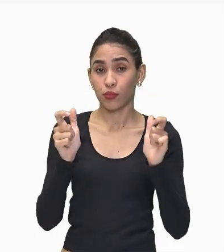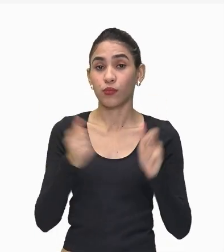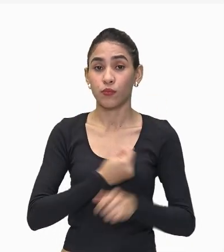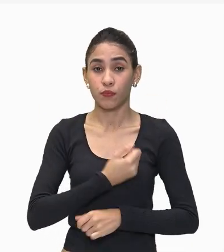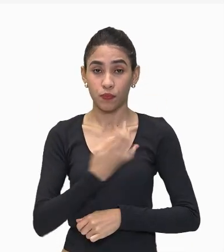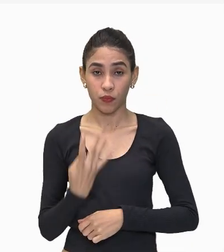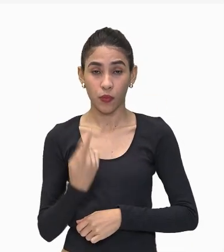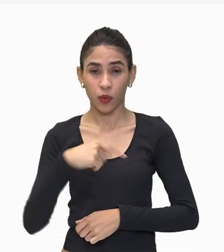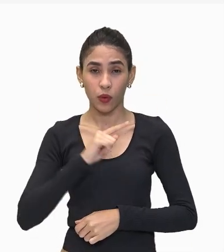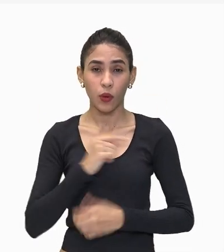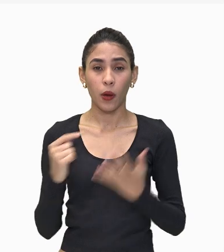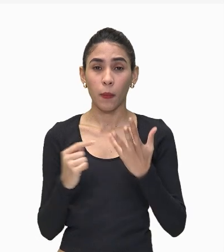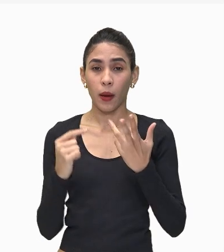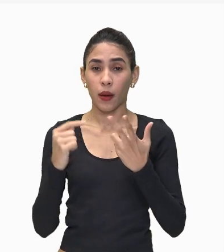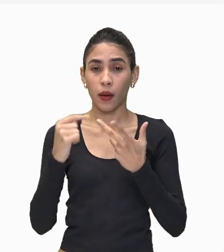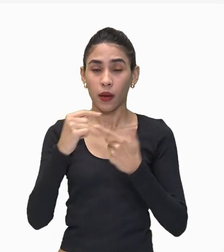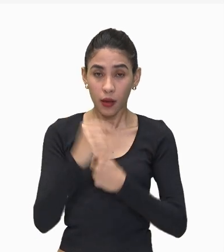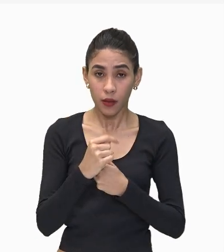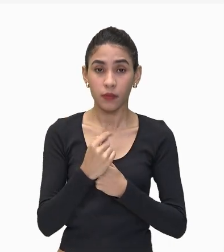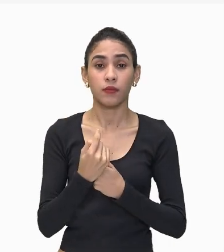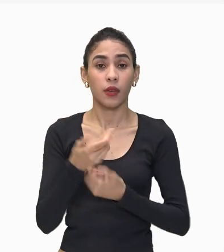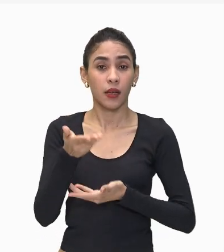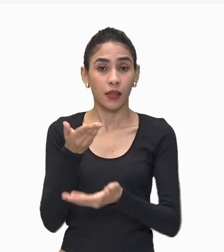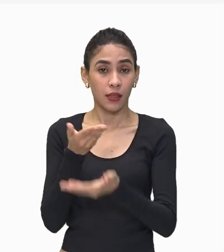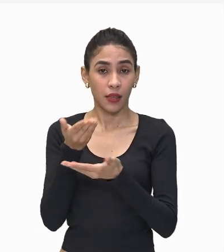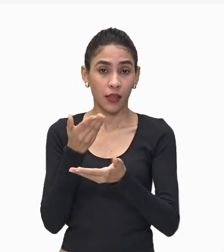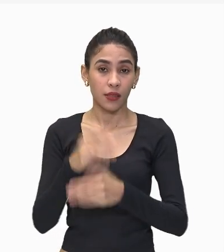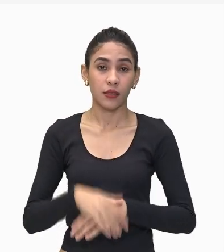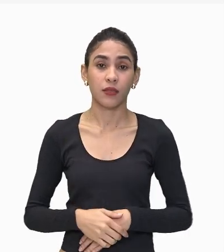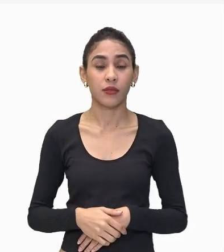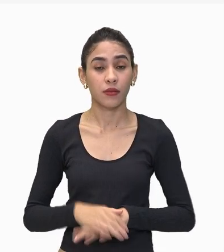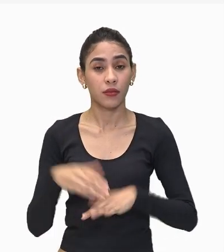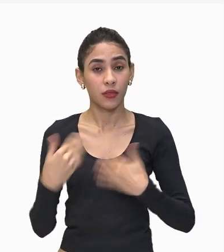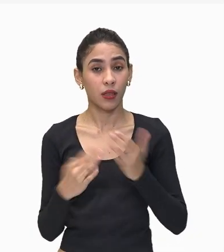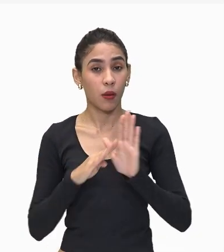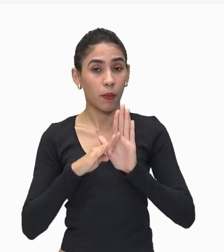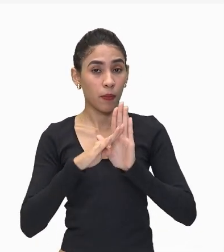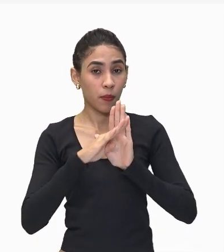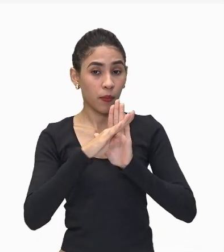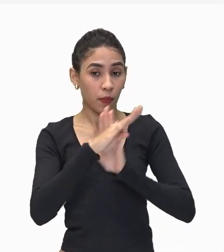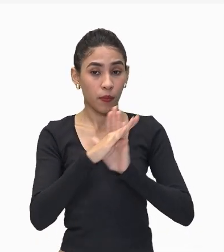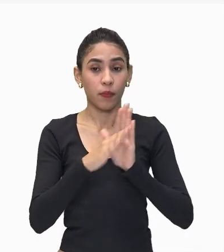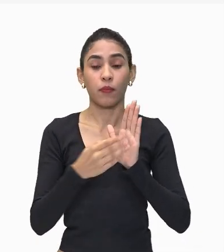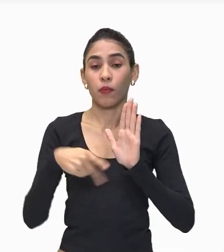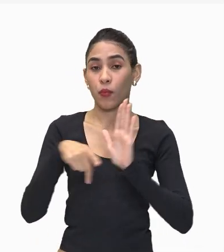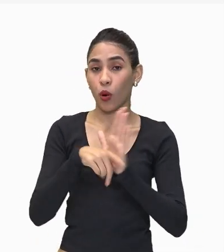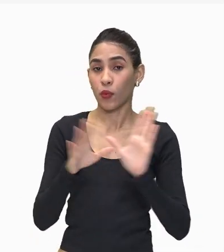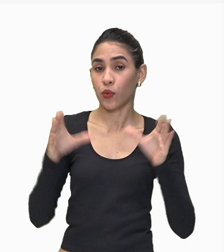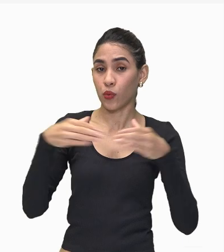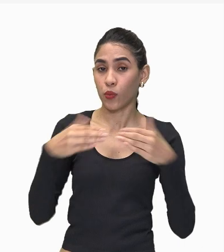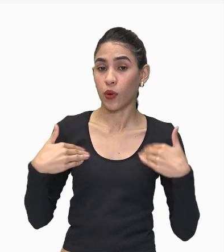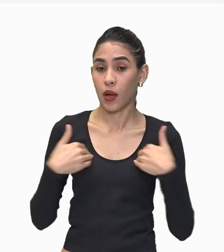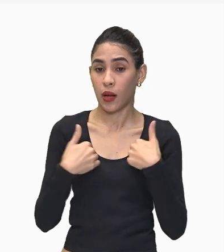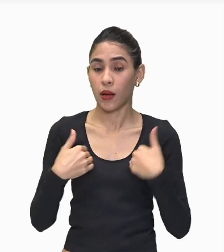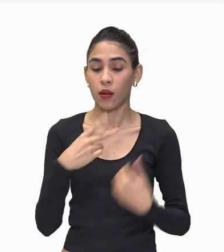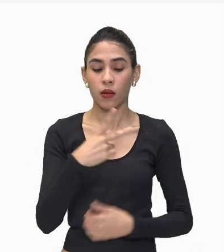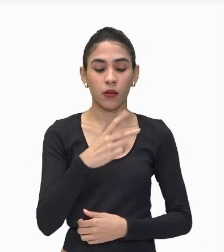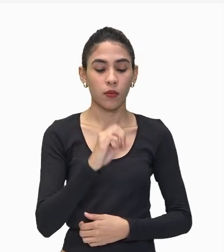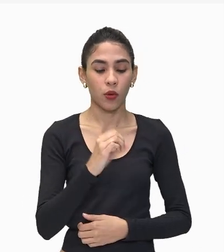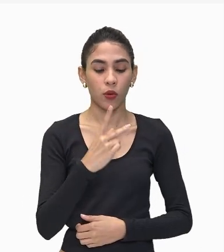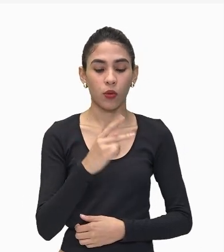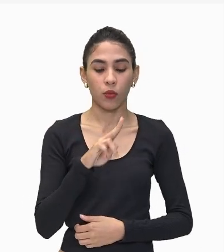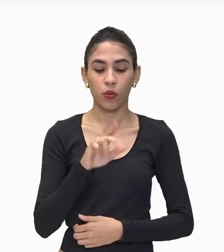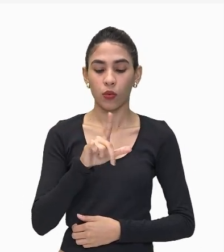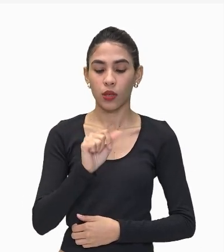fatores De interação Né? Então a gente observa Que o crescimento Populacional Ele resulta Da interação De